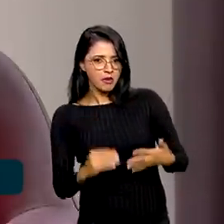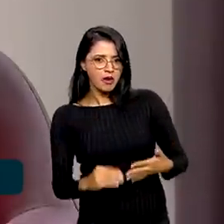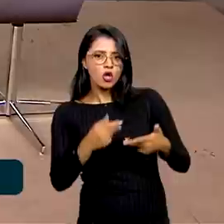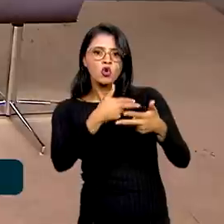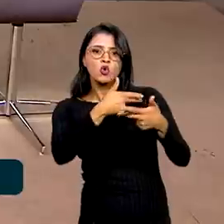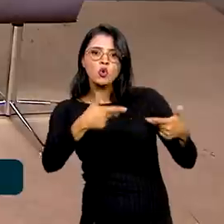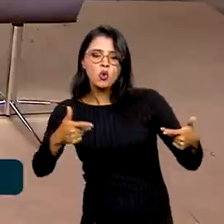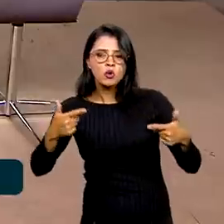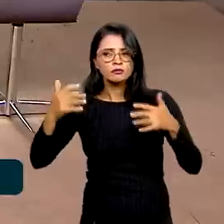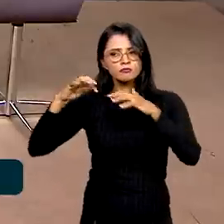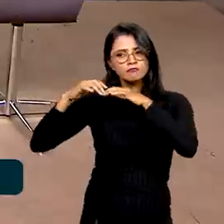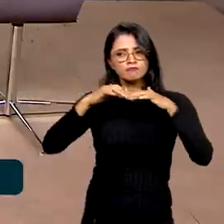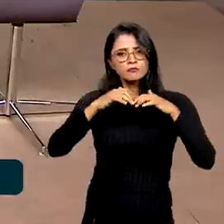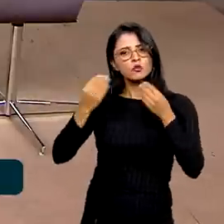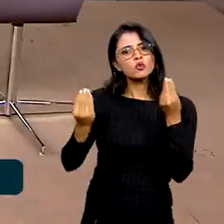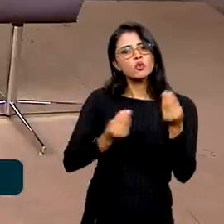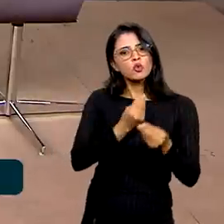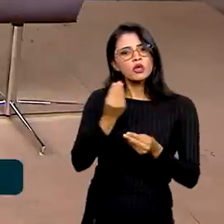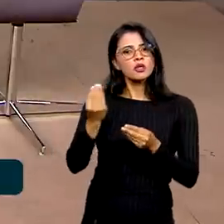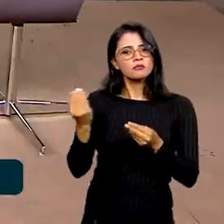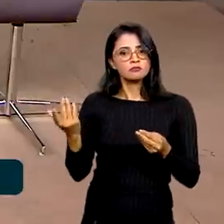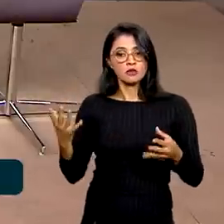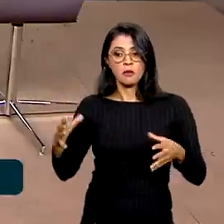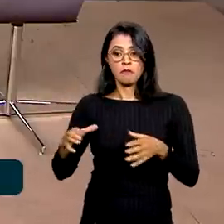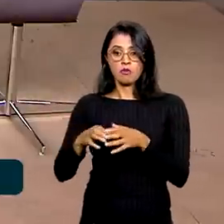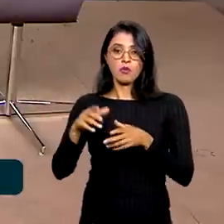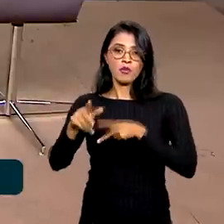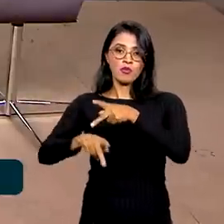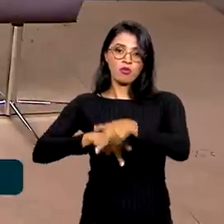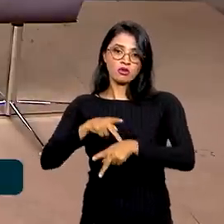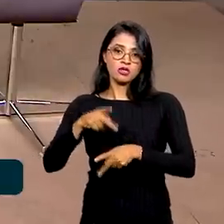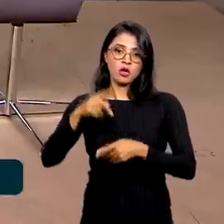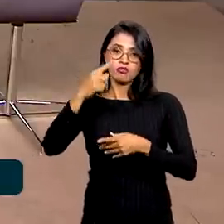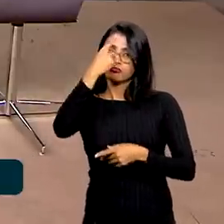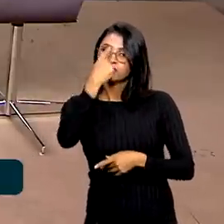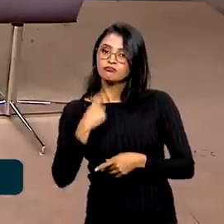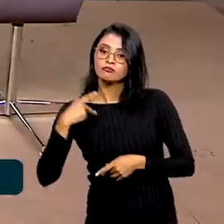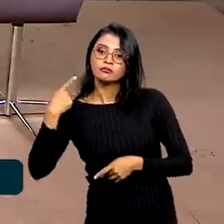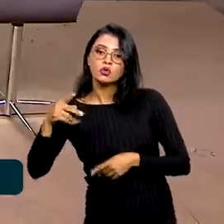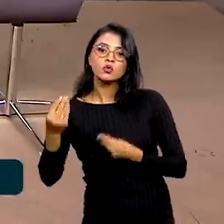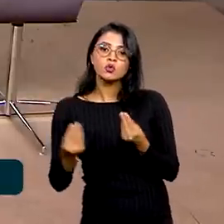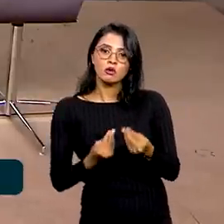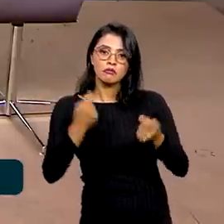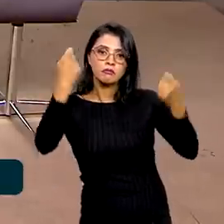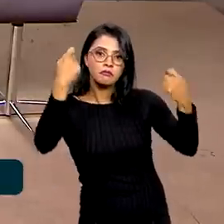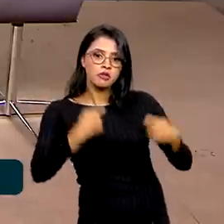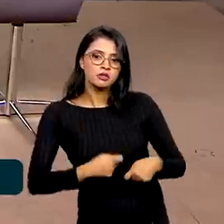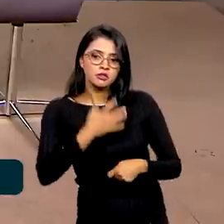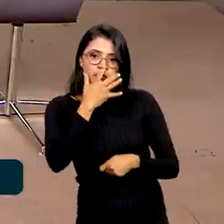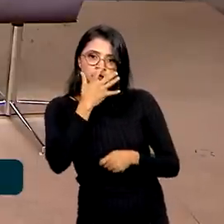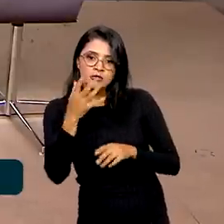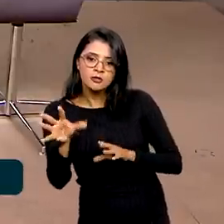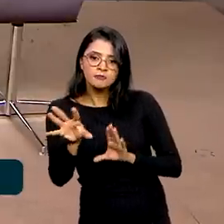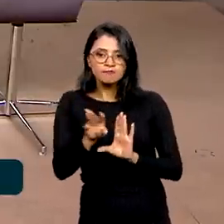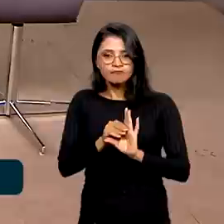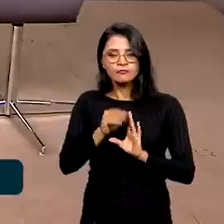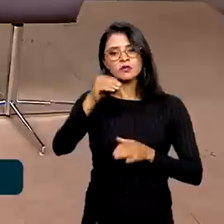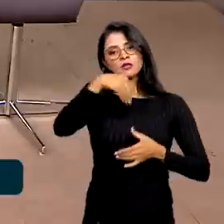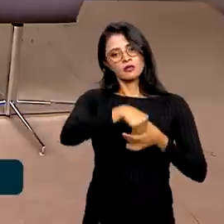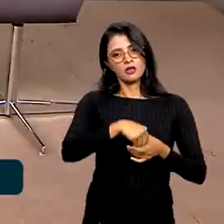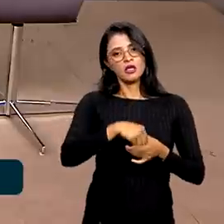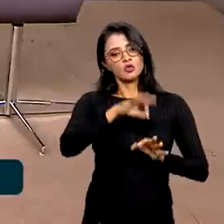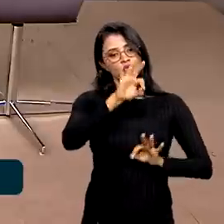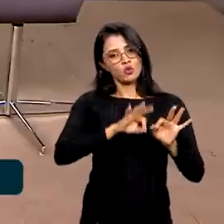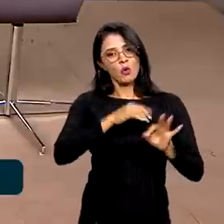reflitam, de certa maneira, o conjunto da população. Então, o perfil da população precisa estar espelhado dentro do